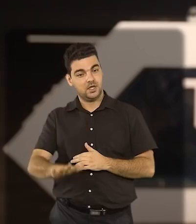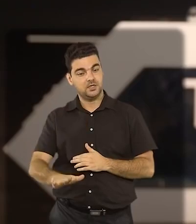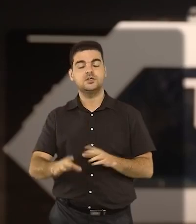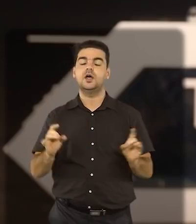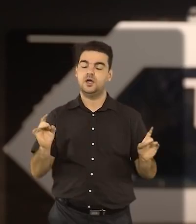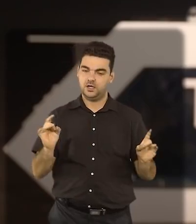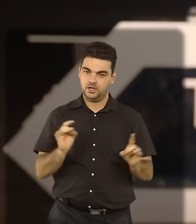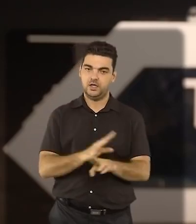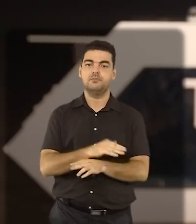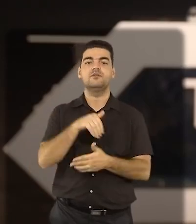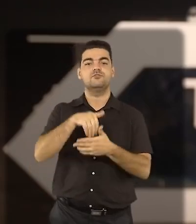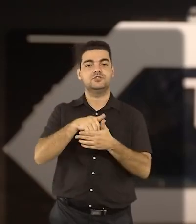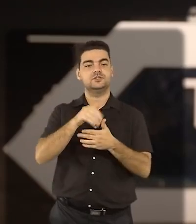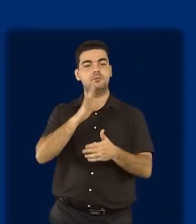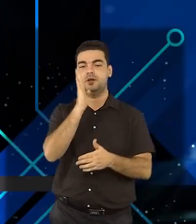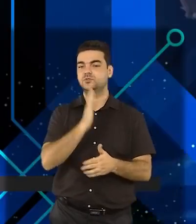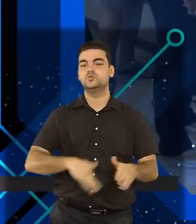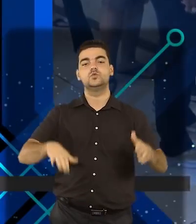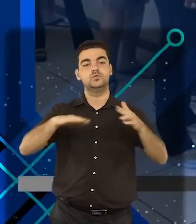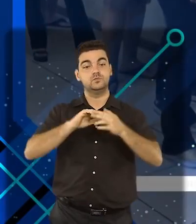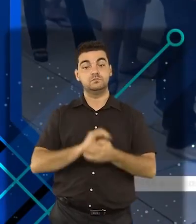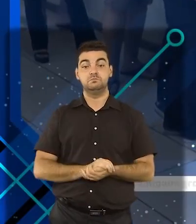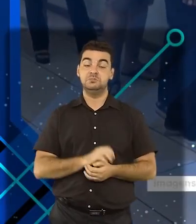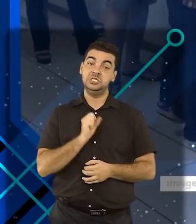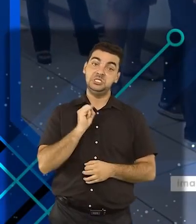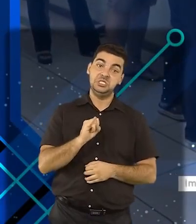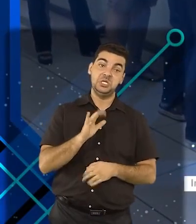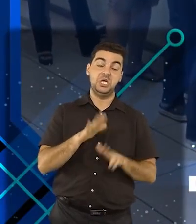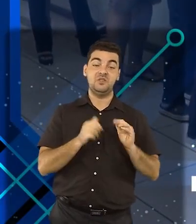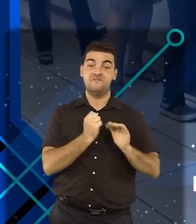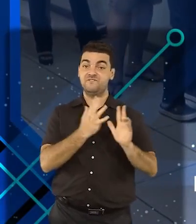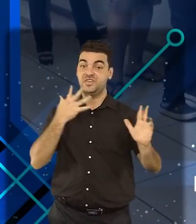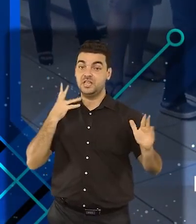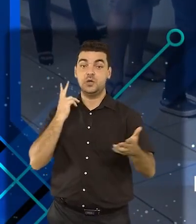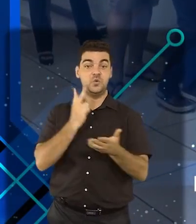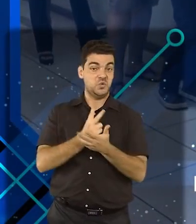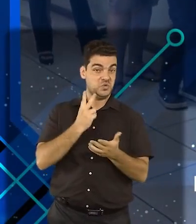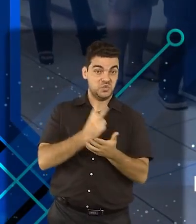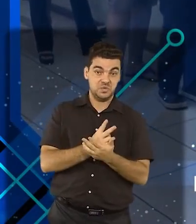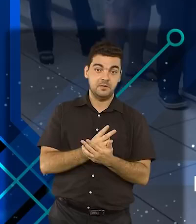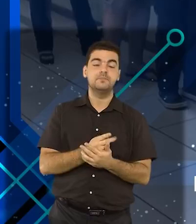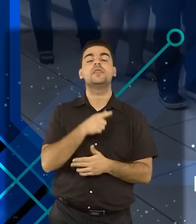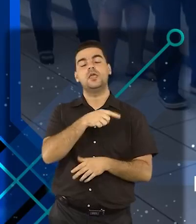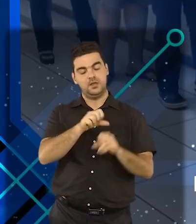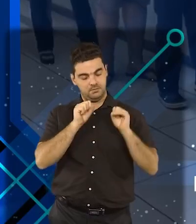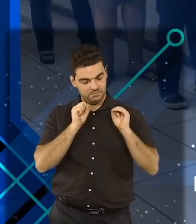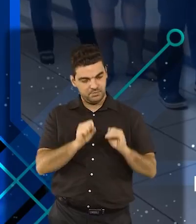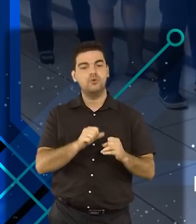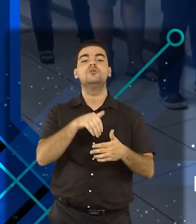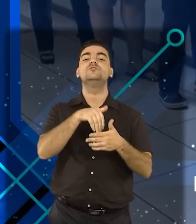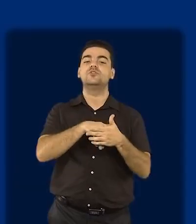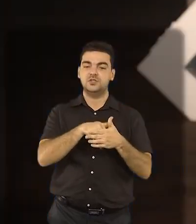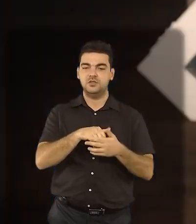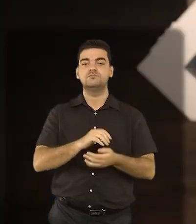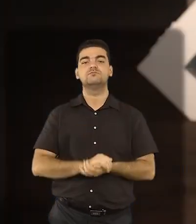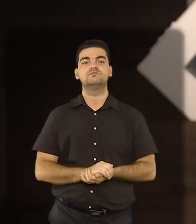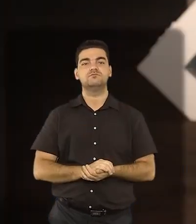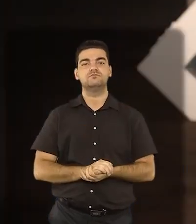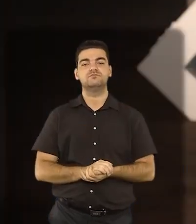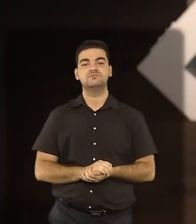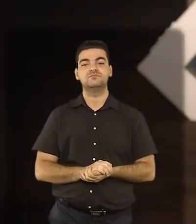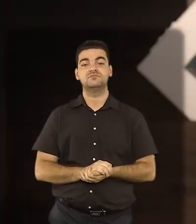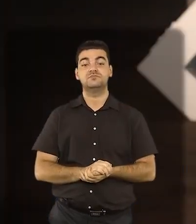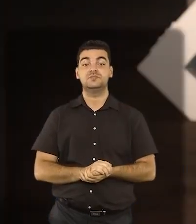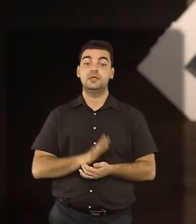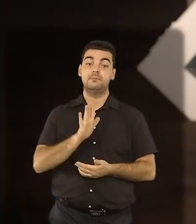-se o processo de votação em todo o Brasil. Se ainda houver algum eleitor na fila, ele recebe uma senha e poderá votar. Após